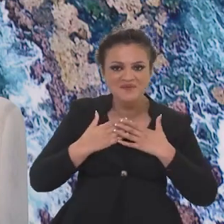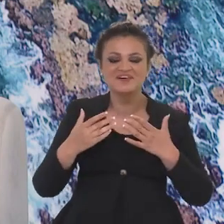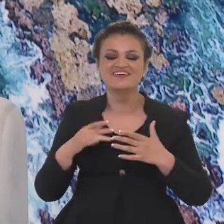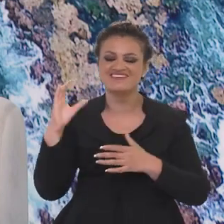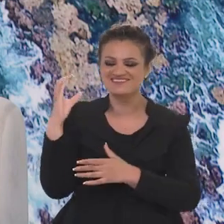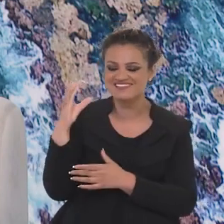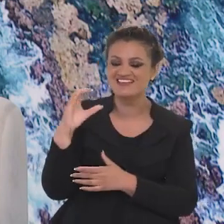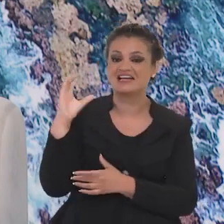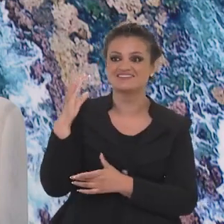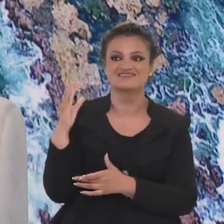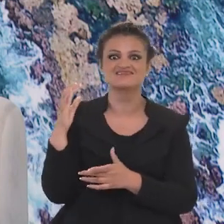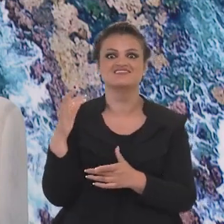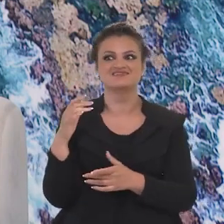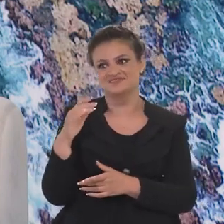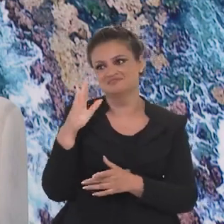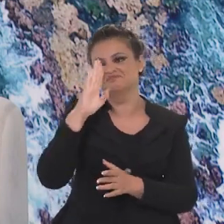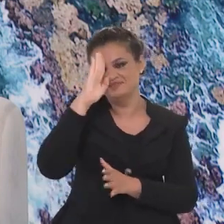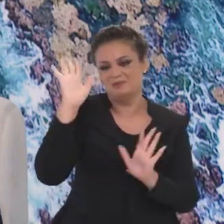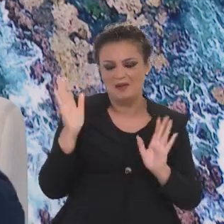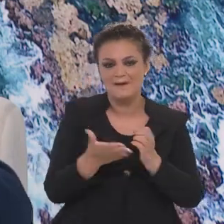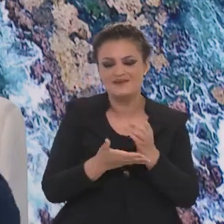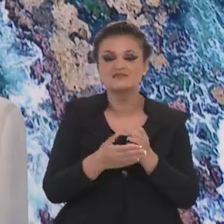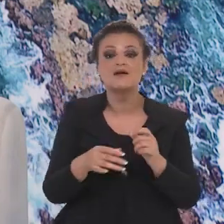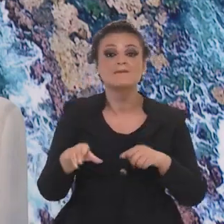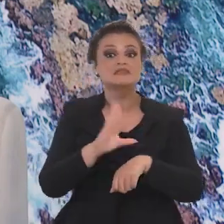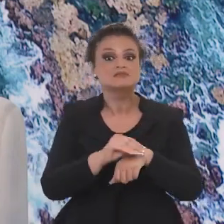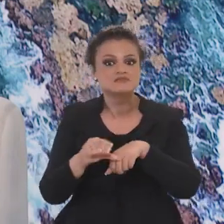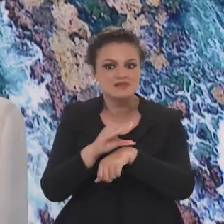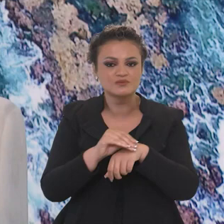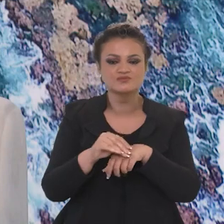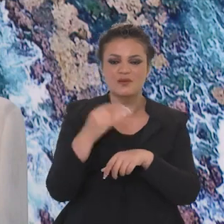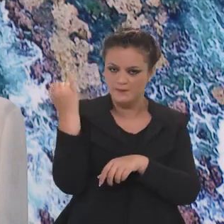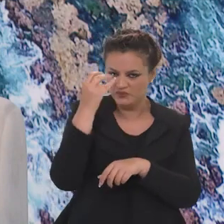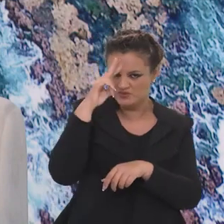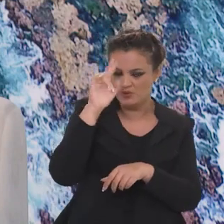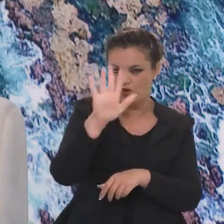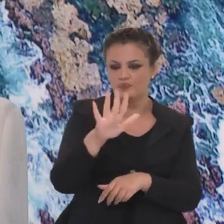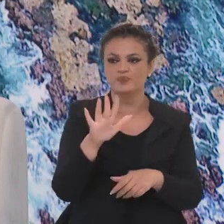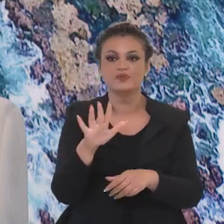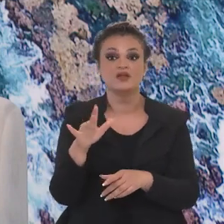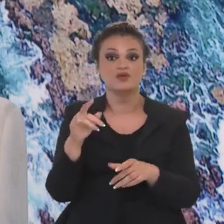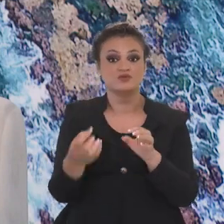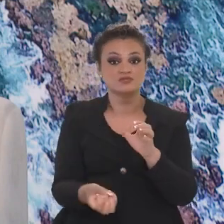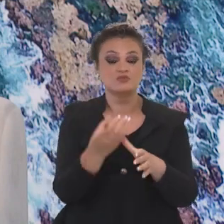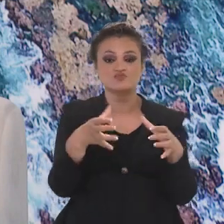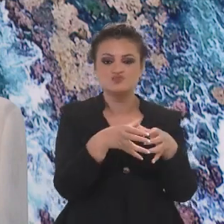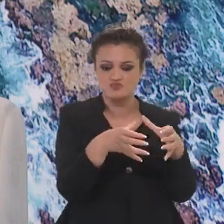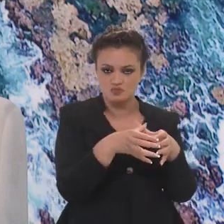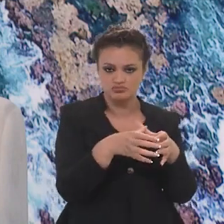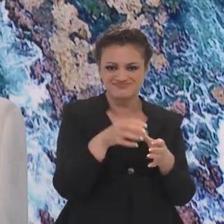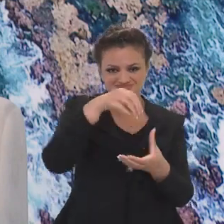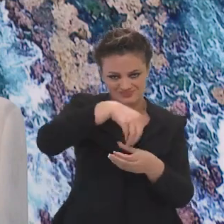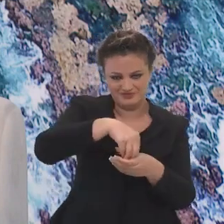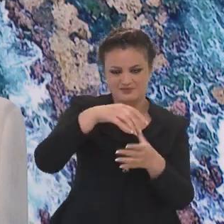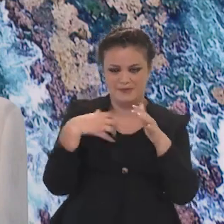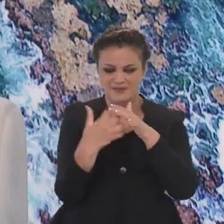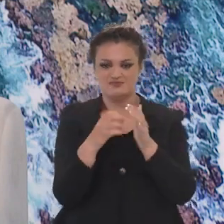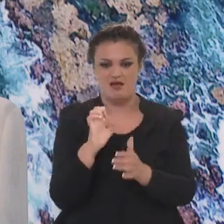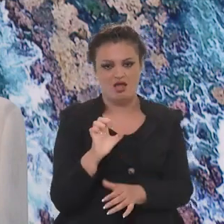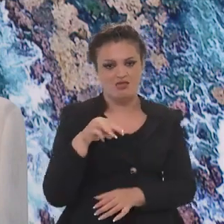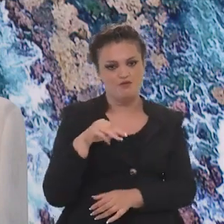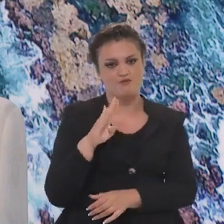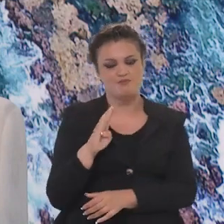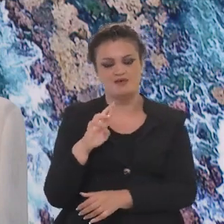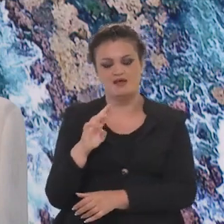desejo... Não há ciência que segure. Mas os dados... Porque isso é uma coisa importante. A gente criou uma equipe técnica na Embaratur.